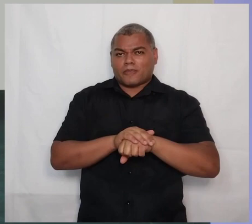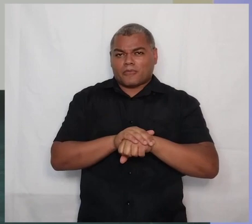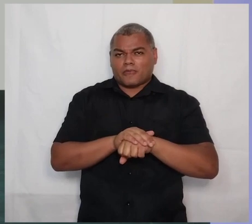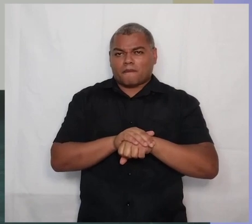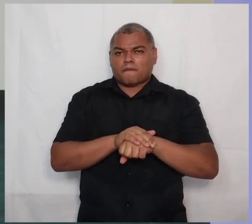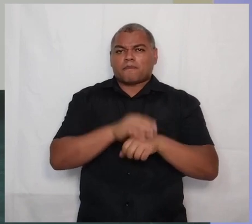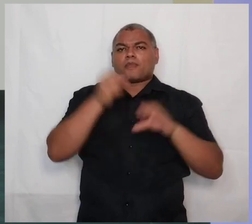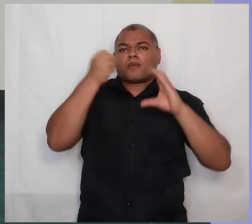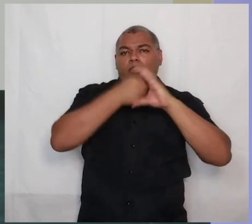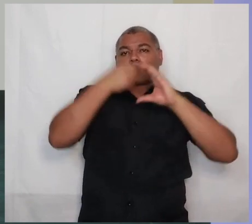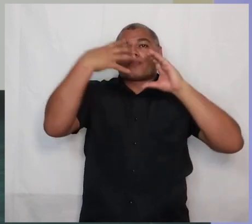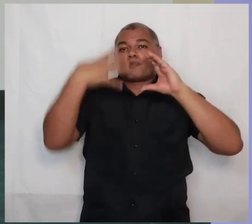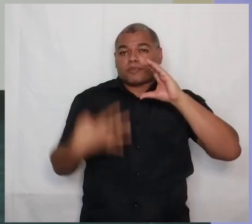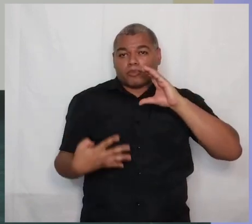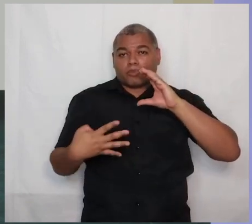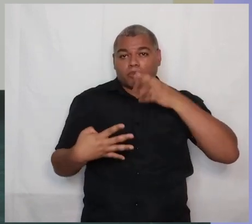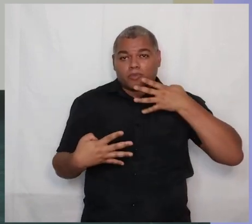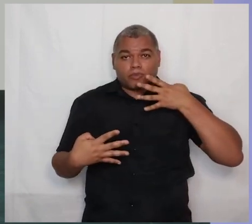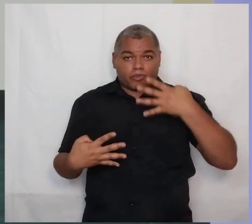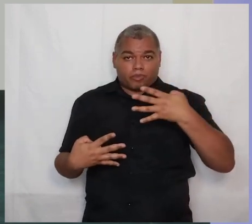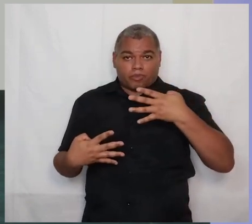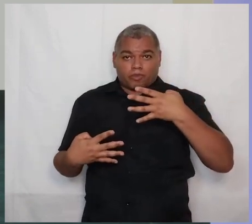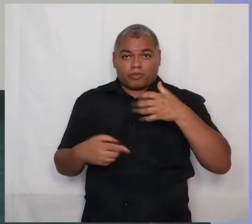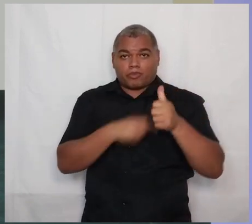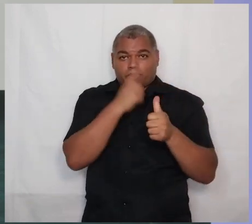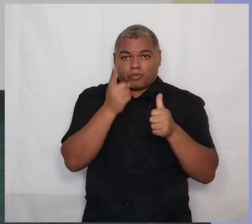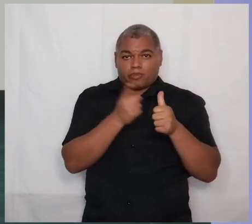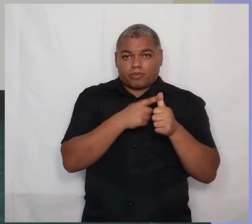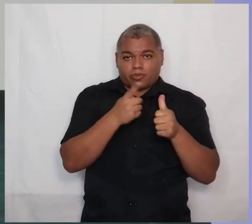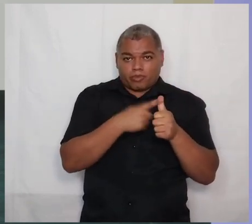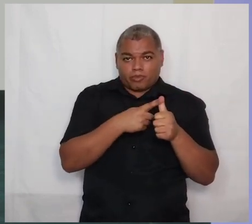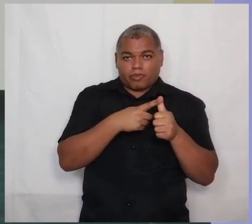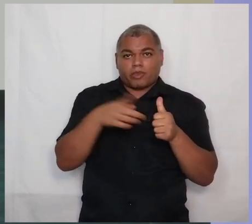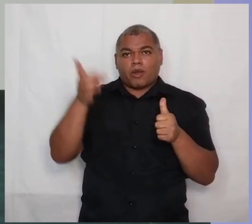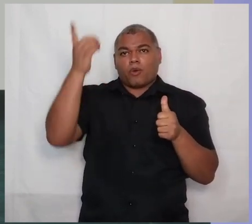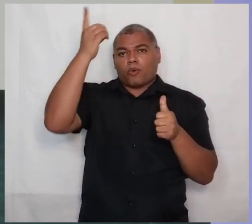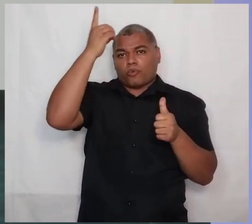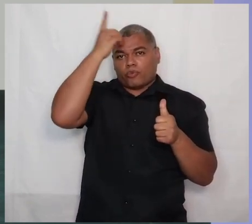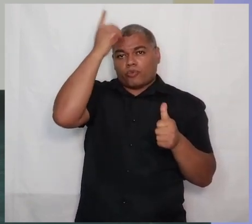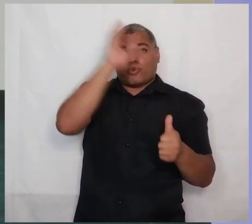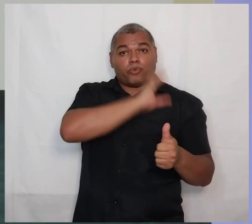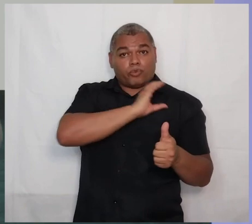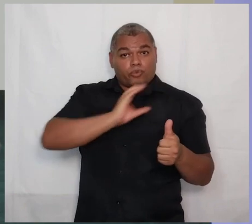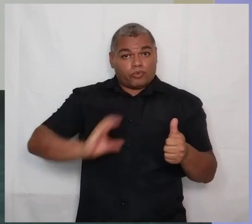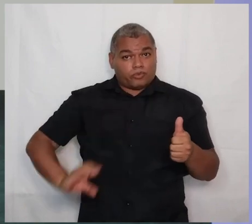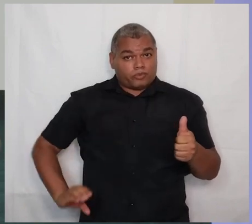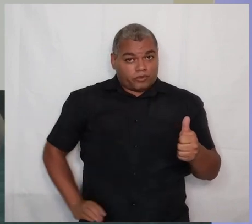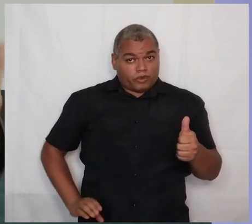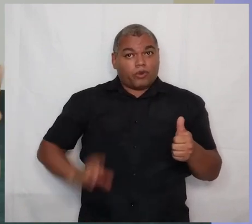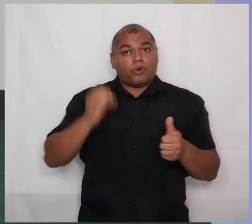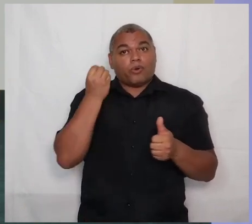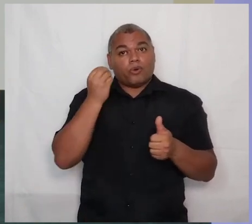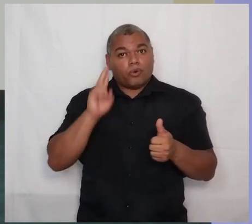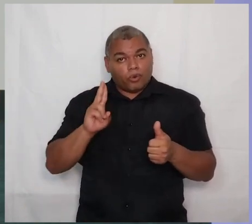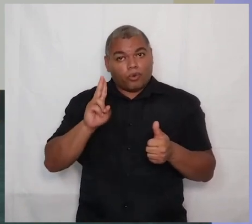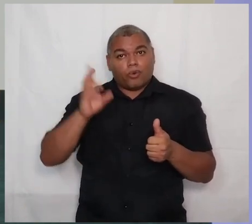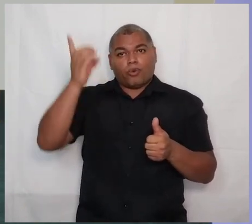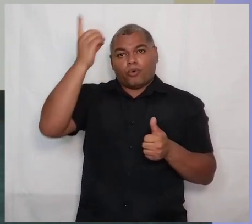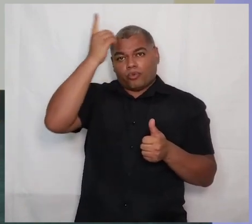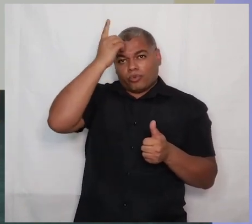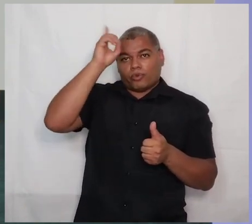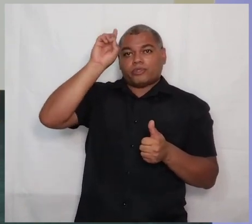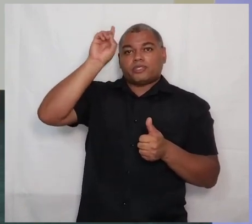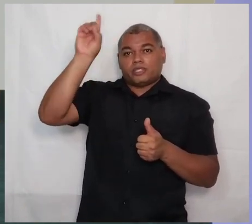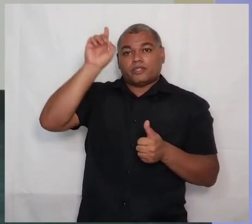quatro aspectos do texto. Primeiro, o dom de Cristo ou o dom de Deus que é o Senhor